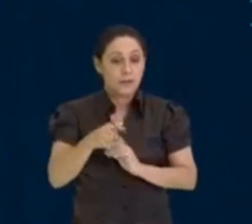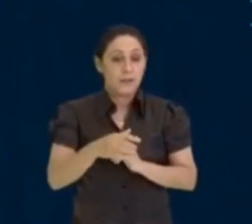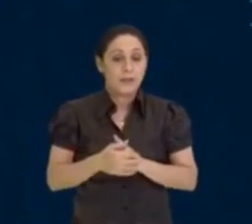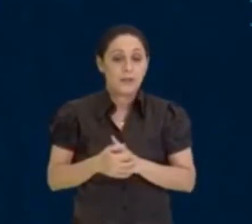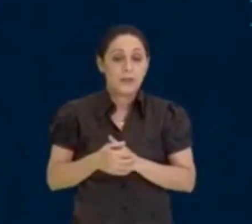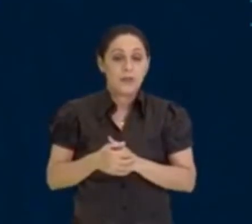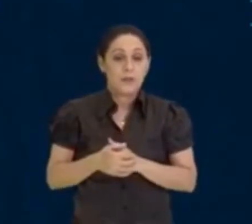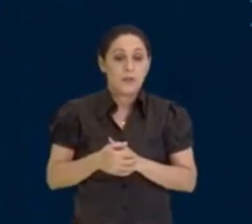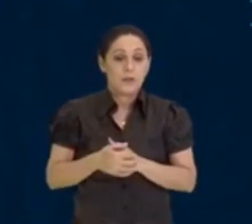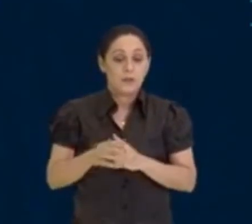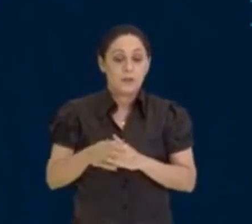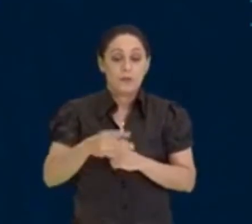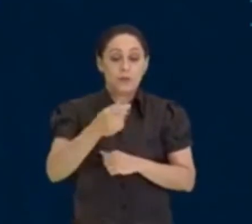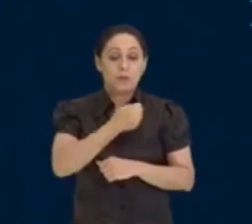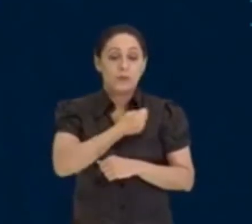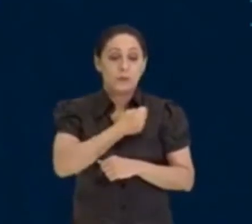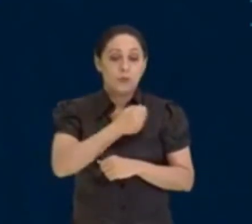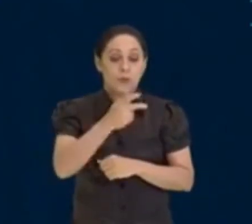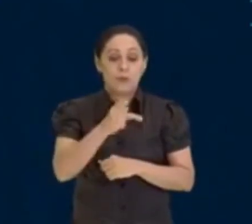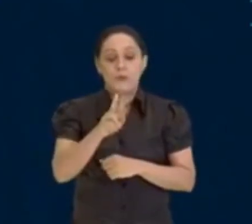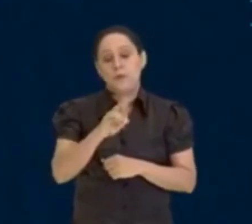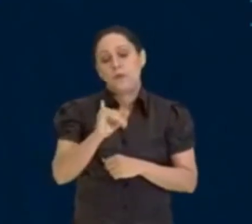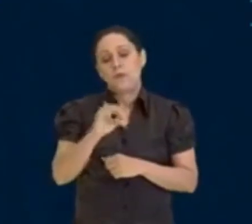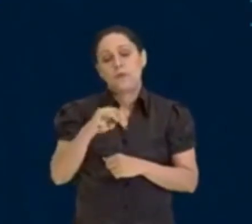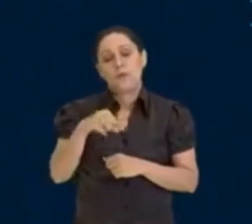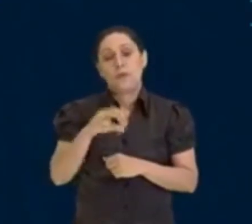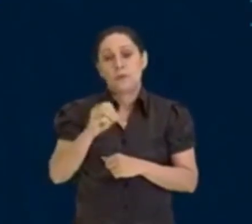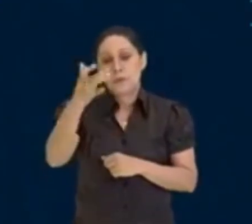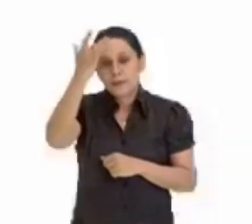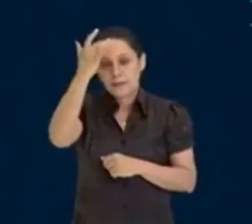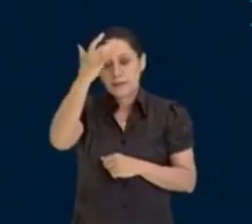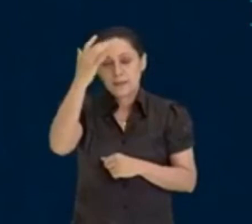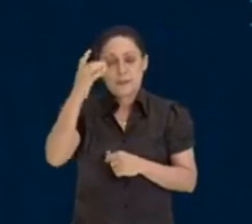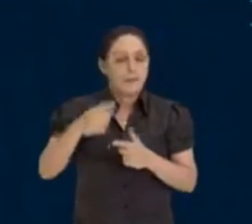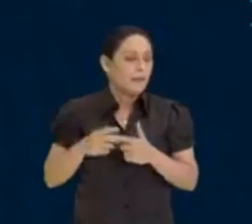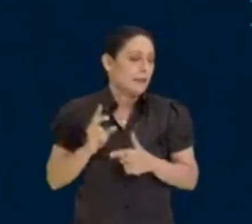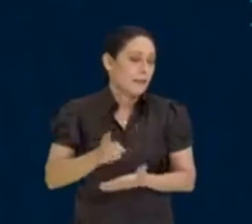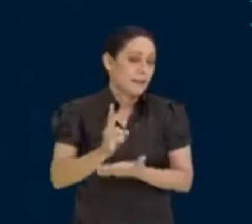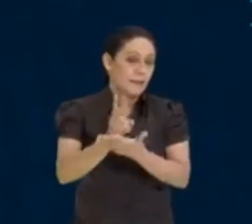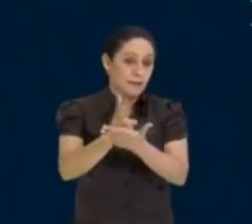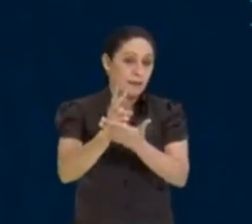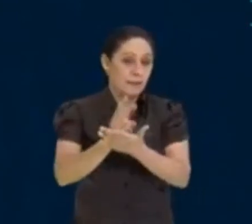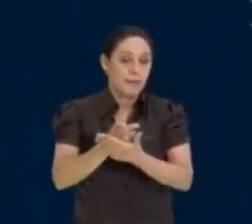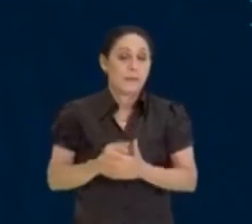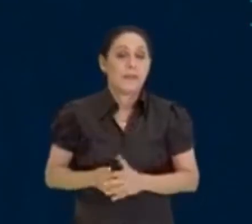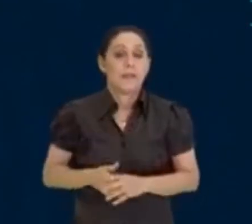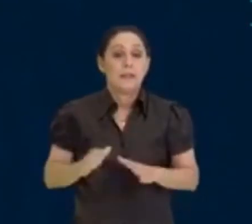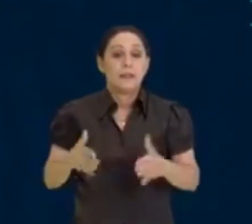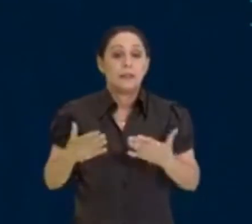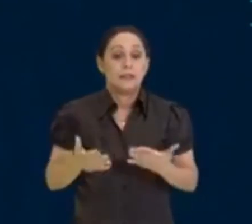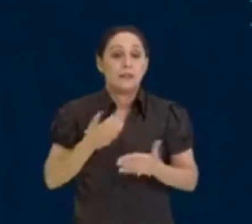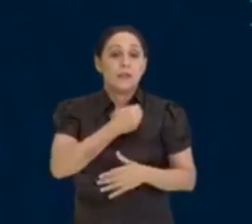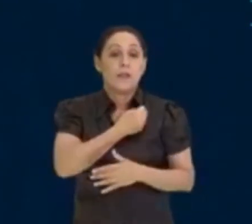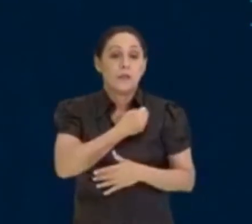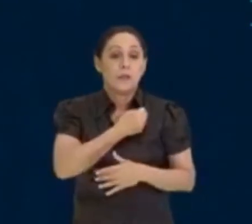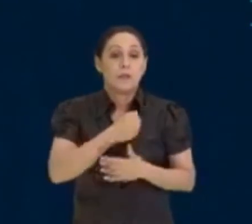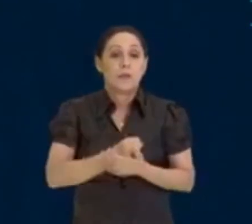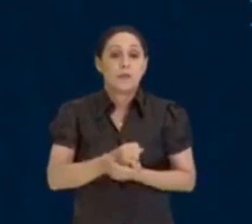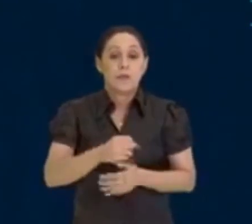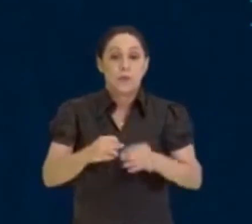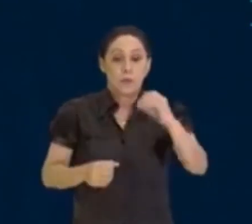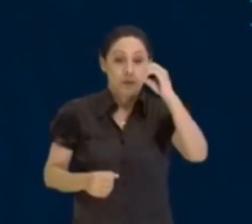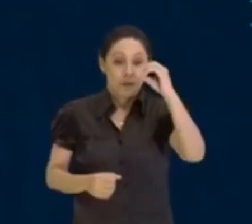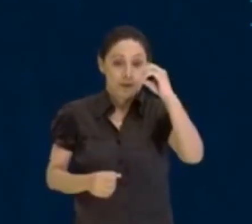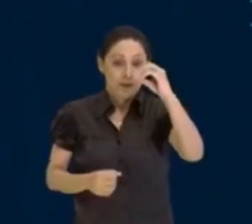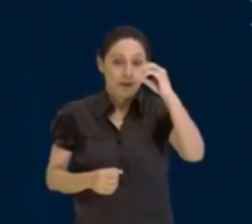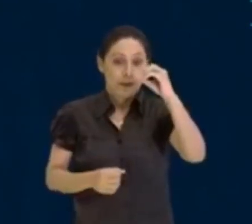primos, o que você tem que gravar sempre é essa ideia, tá bom? Então, o número, o eu tenho aqui é o número 0, né?